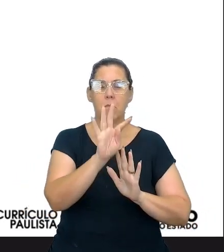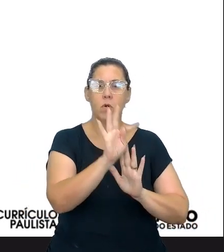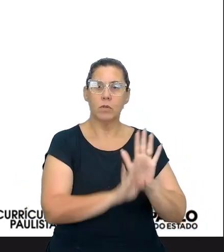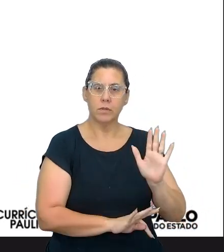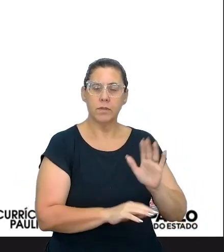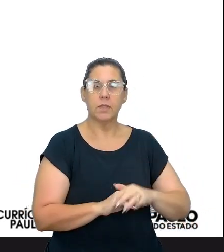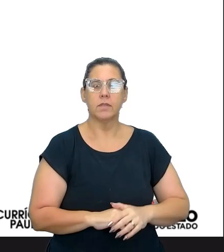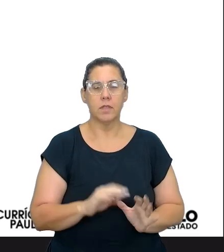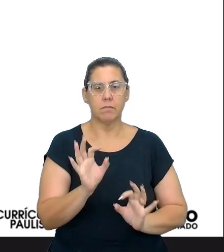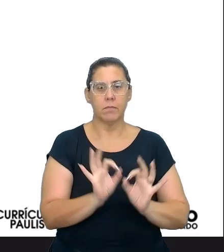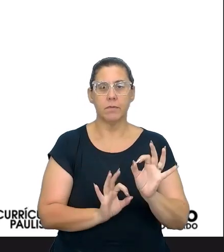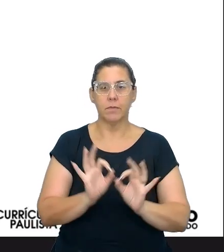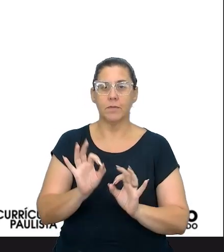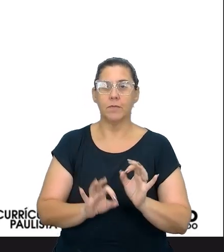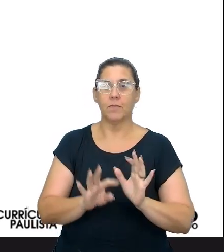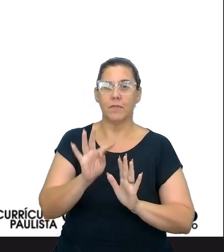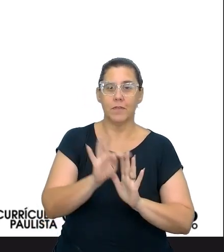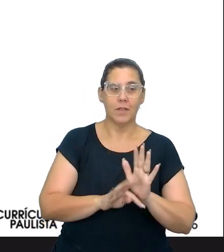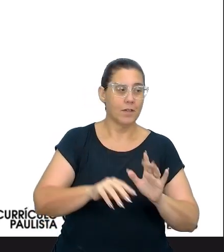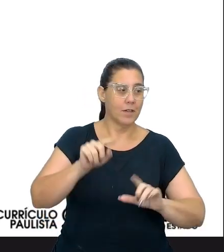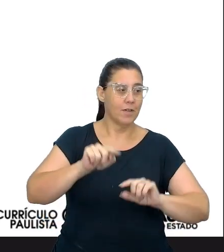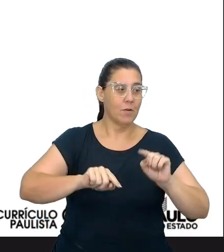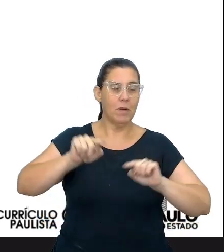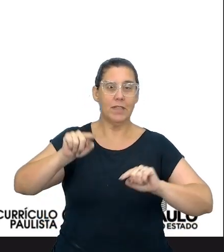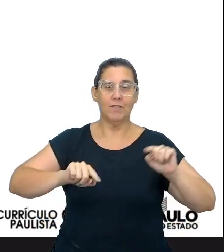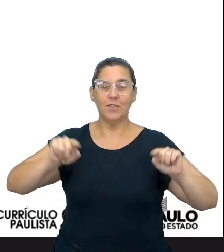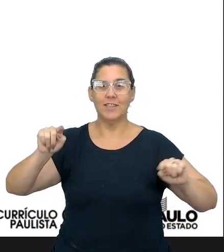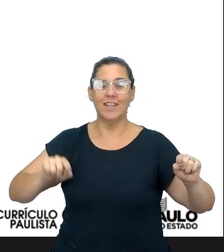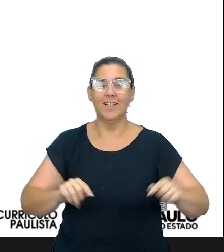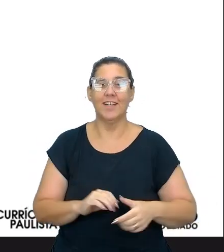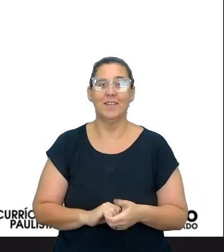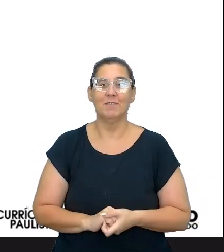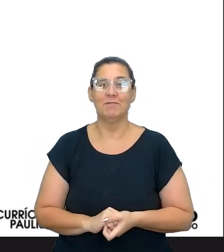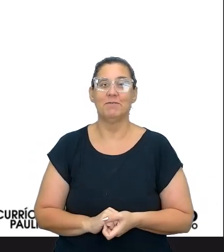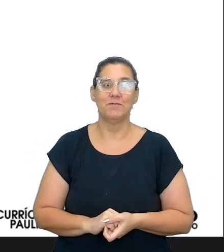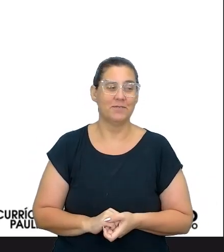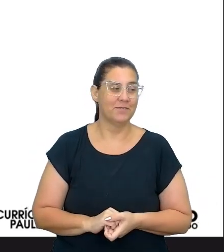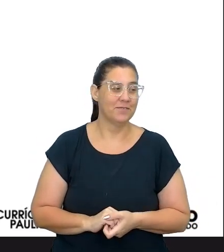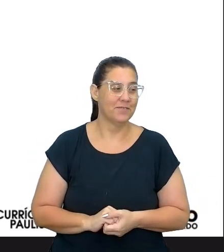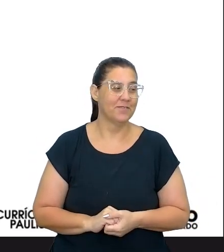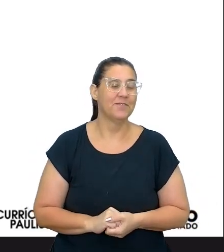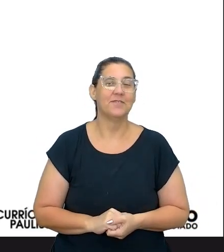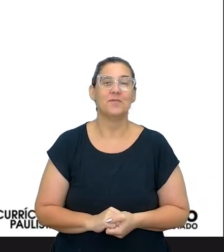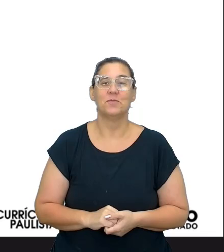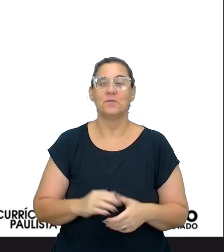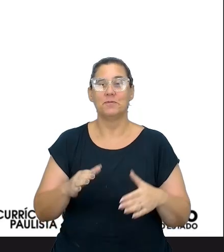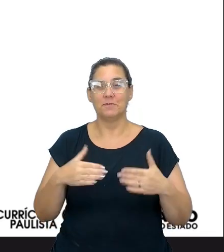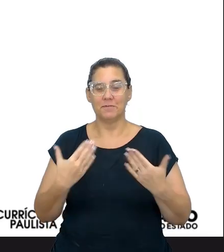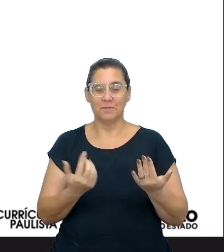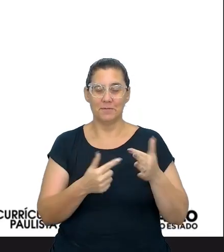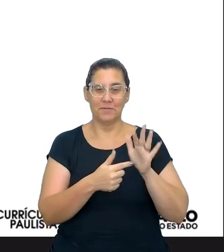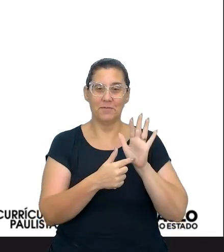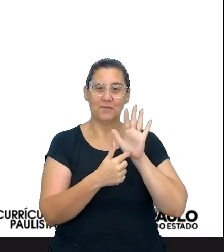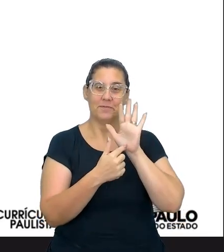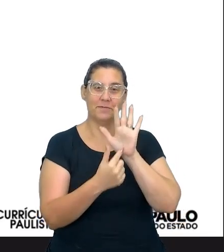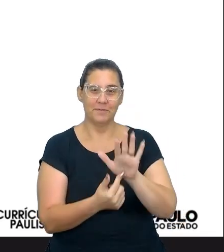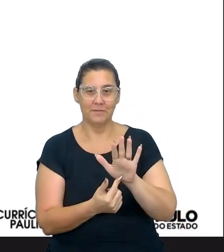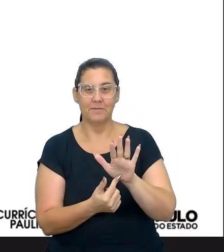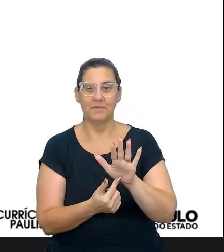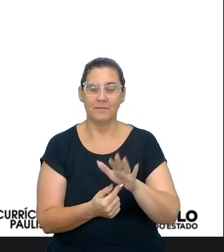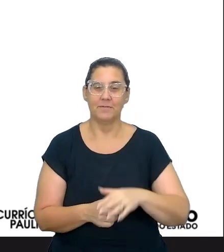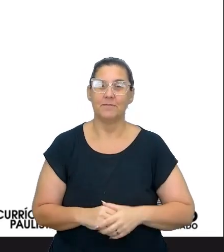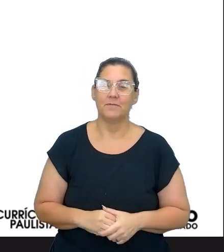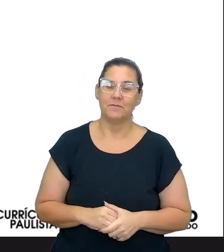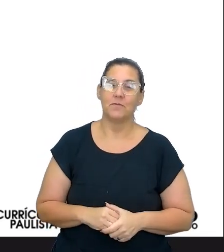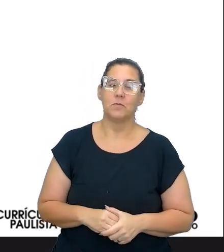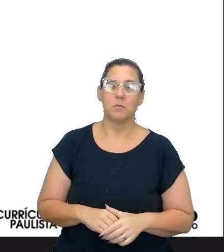na construção de gêneros variados. Ele só vai ter essa autonomia e assumir quando for apresentado para ele